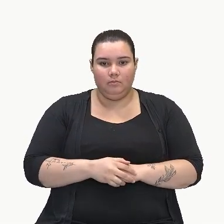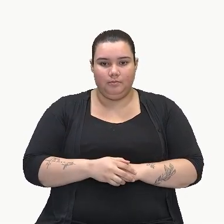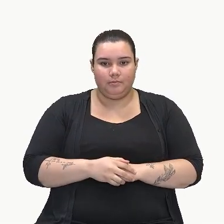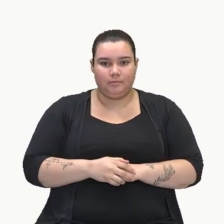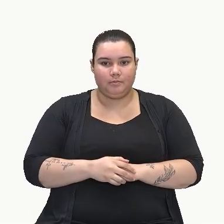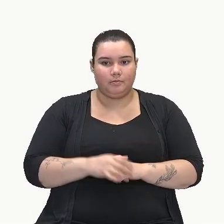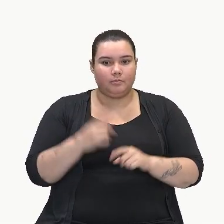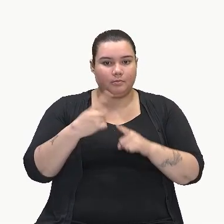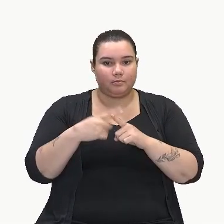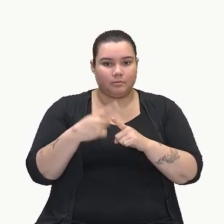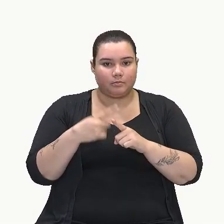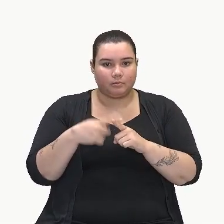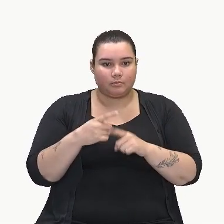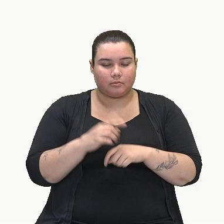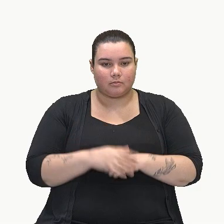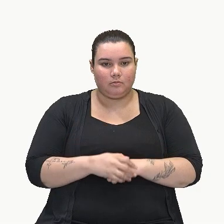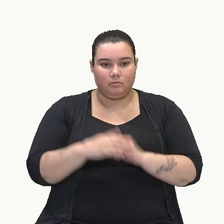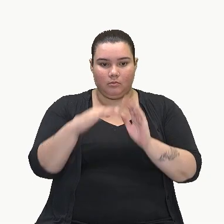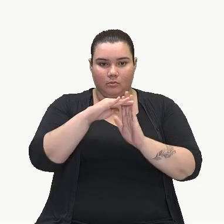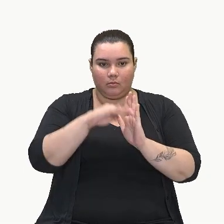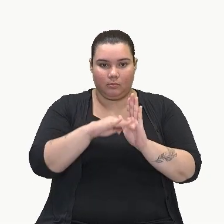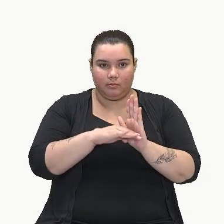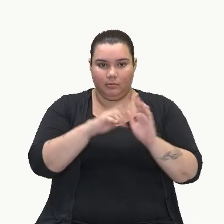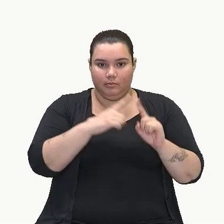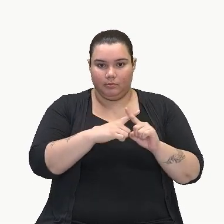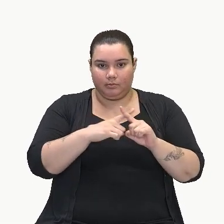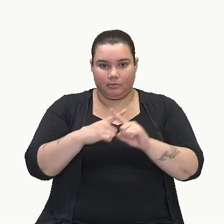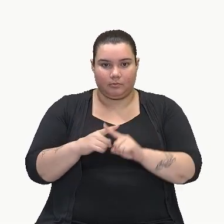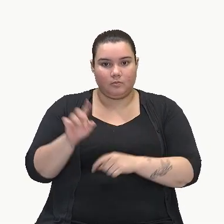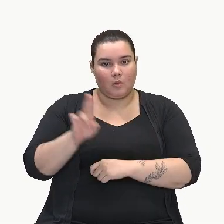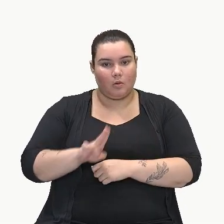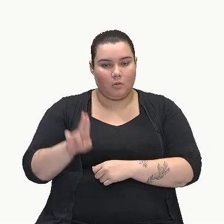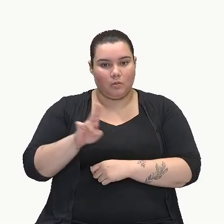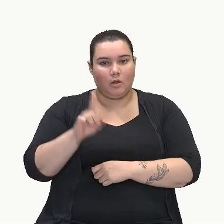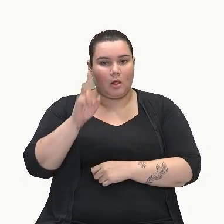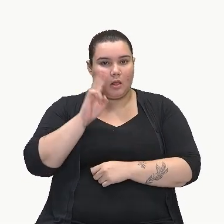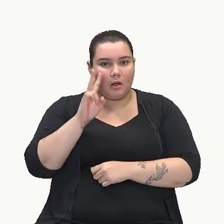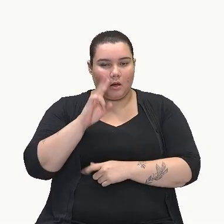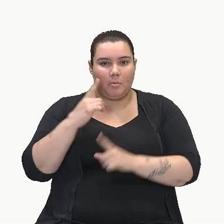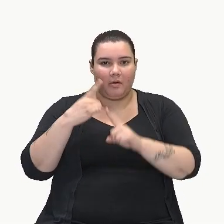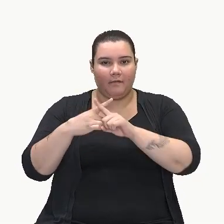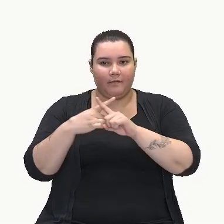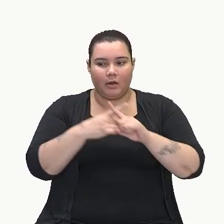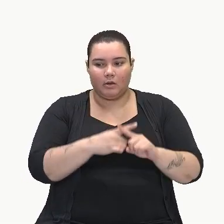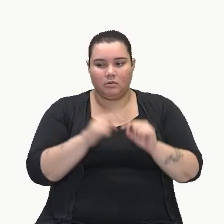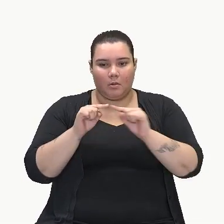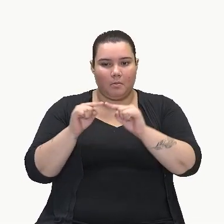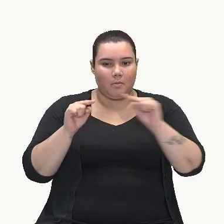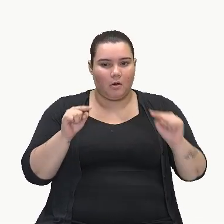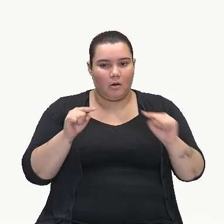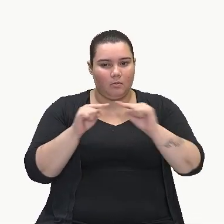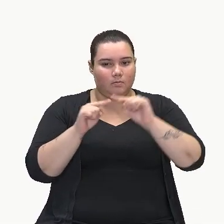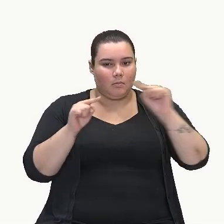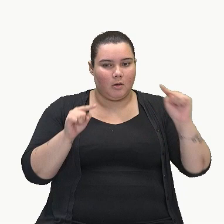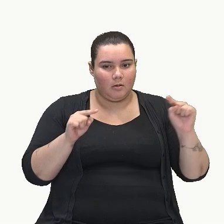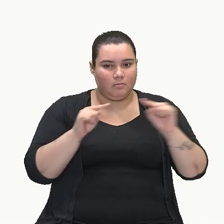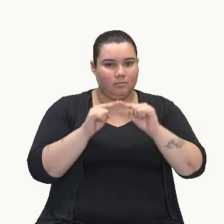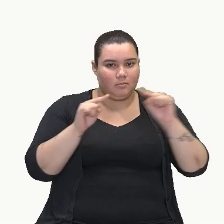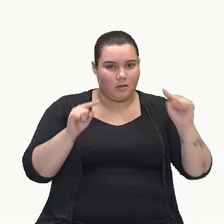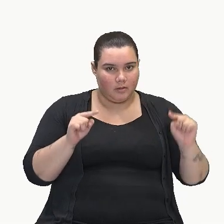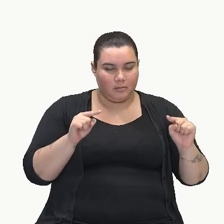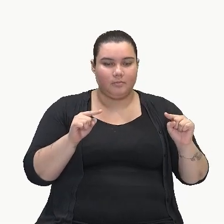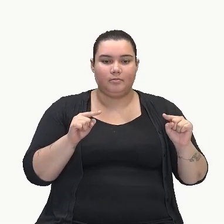se a gente for multiplicar, a gente está aplicando novamente a propriedade distributiva da multiplicação.